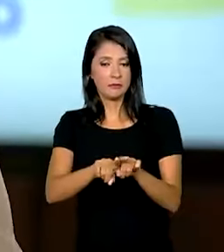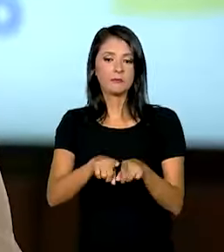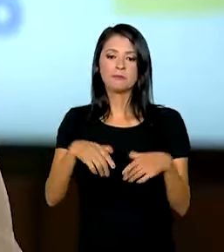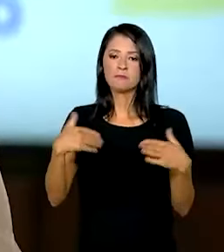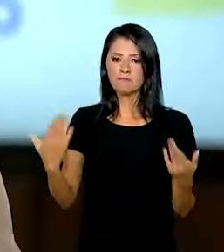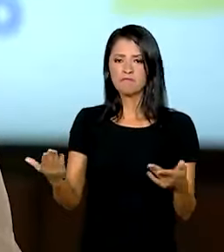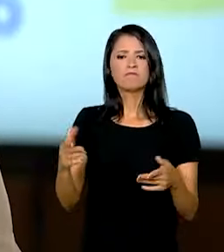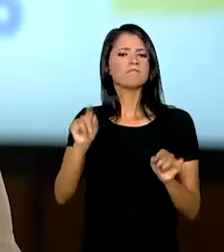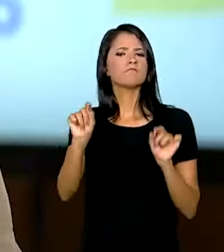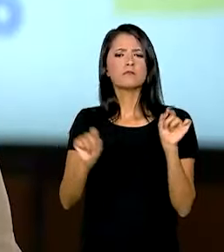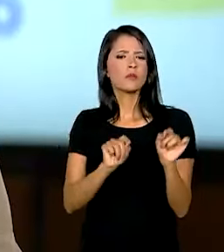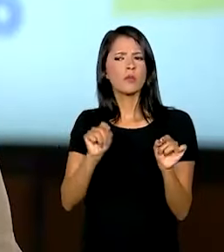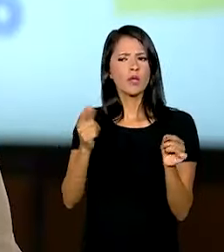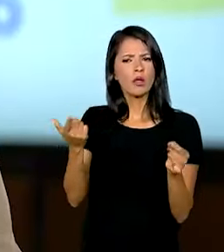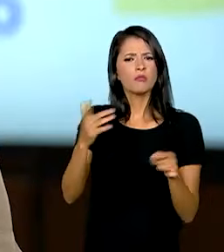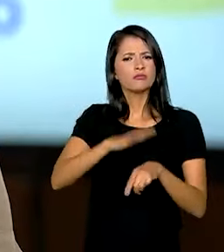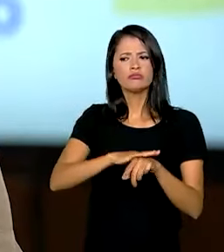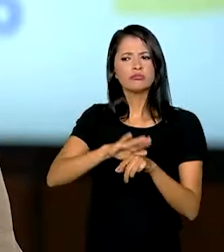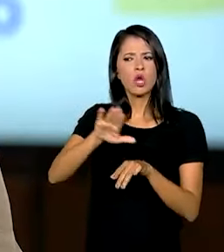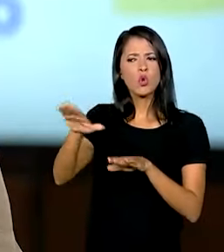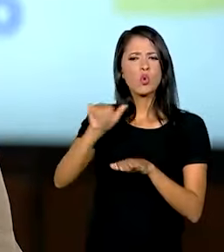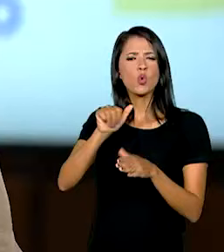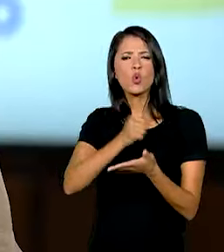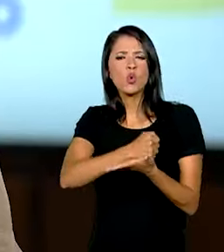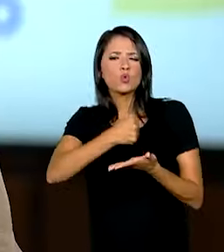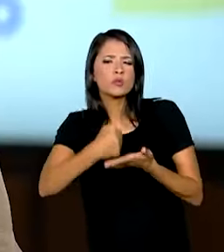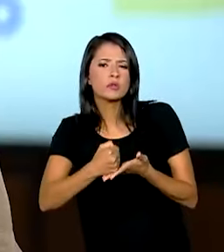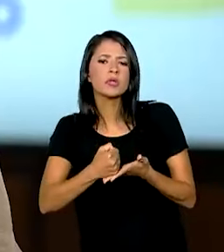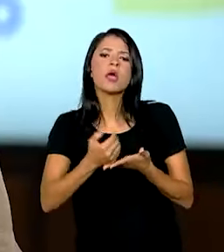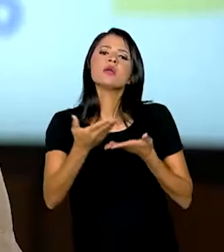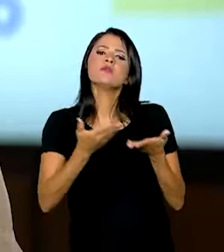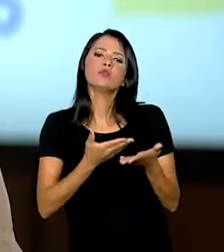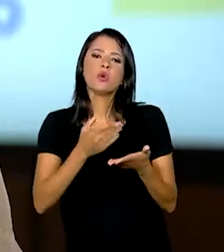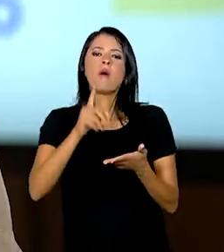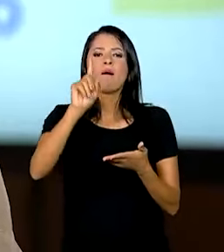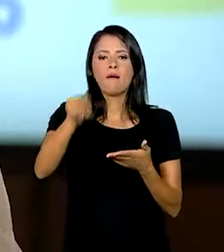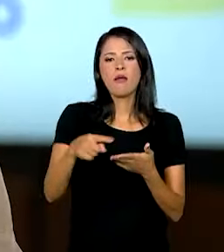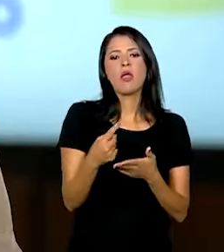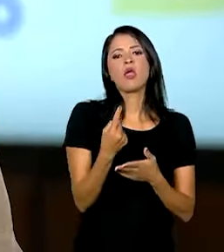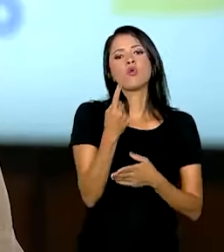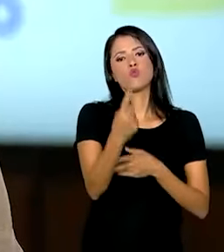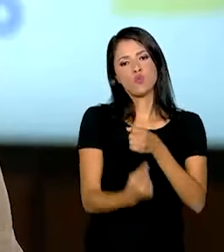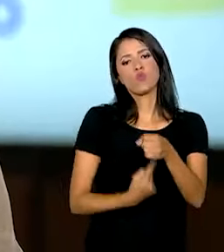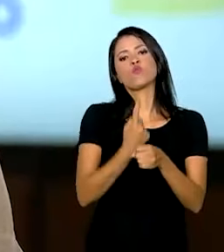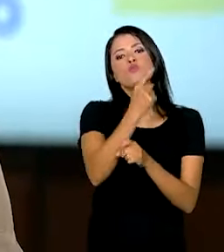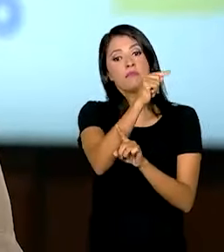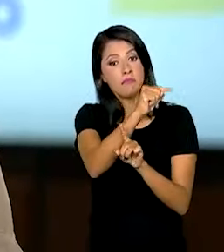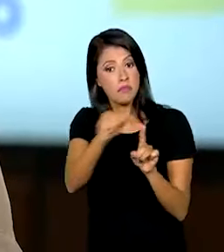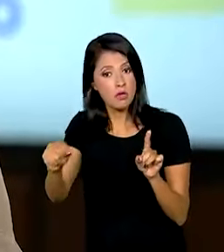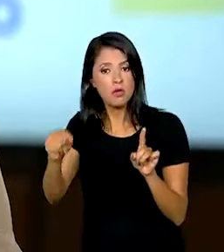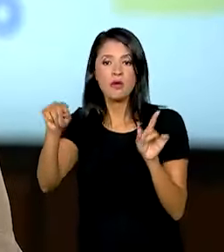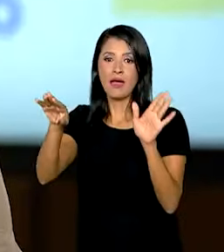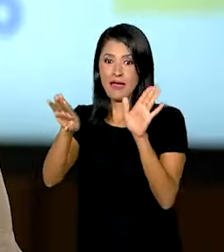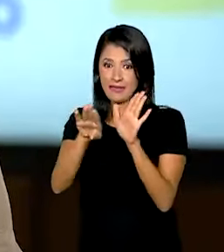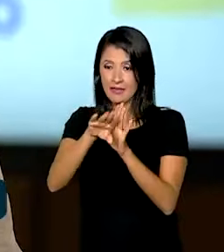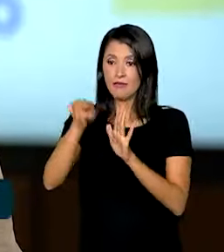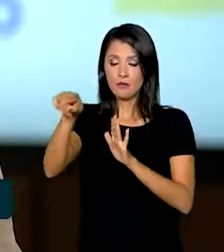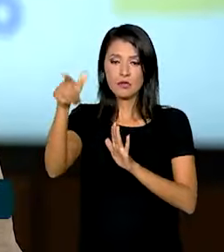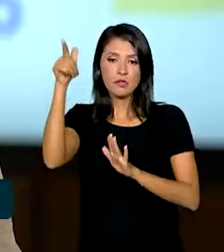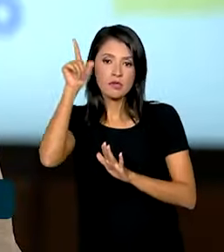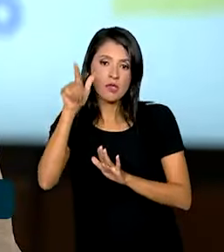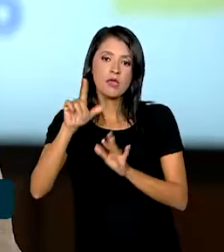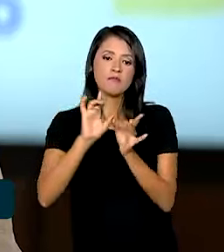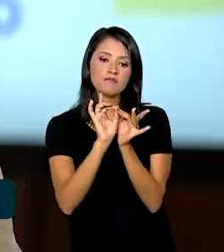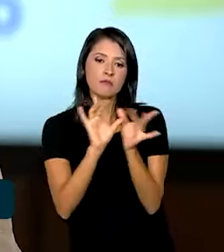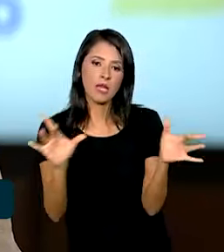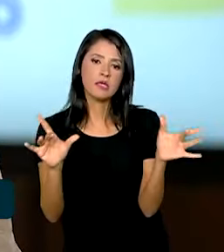você contratar um servidor público no Brasil, ele dura em torno de um ano e meio, até que você receba autorização, possa fazer